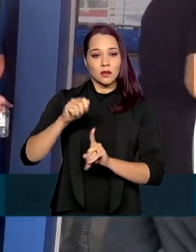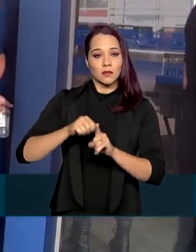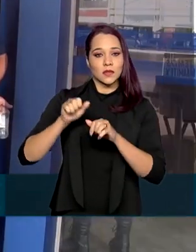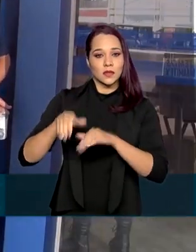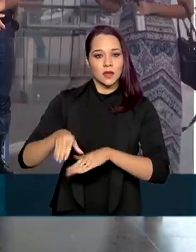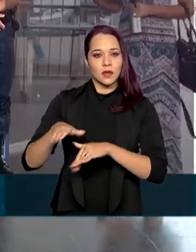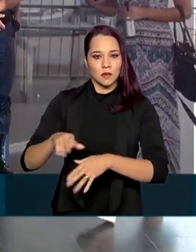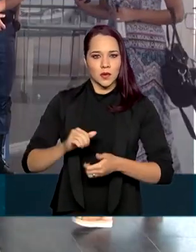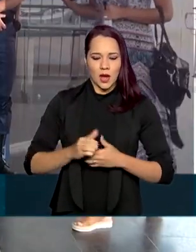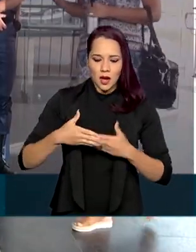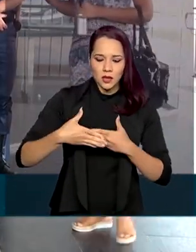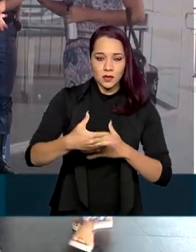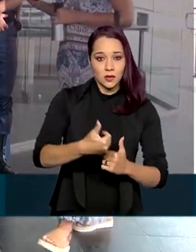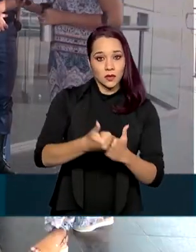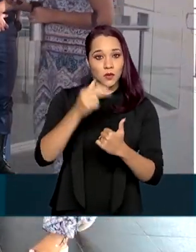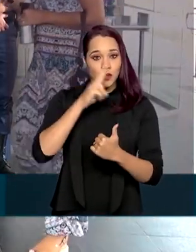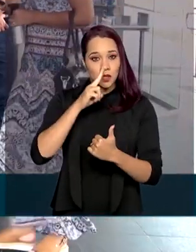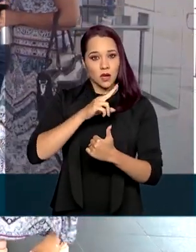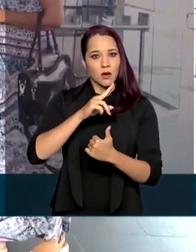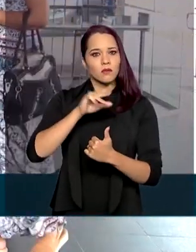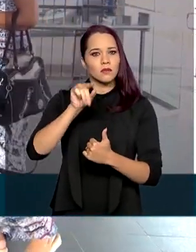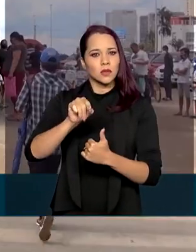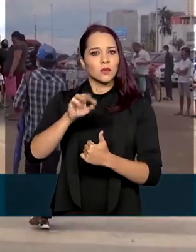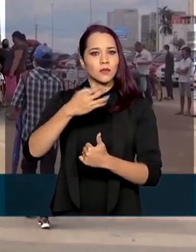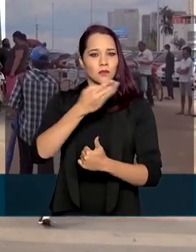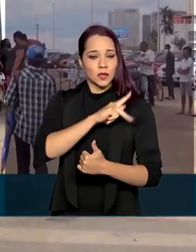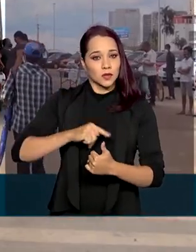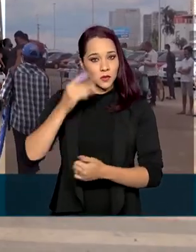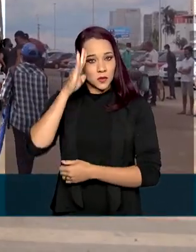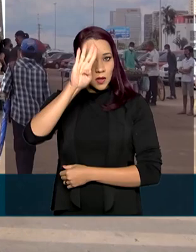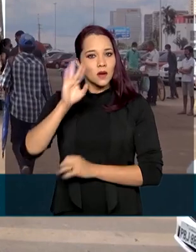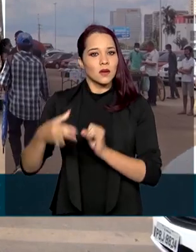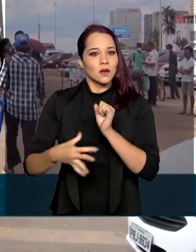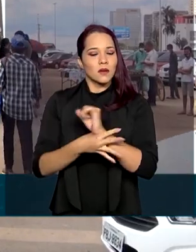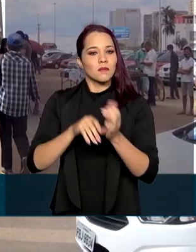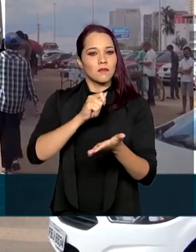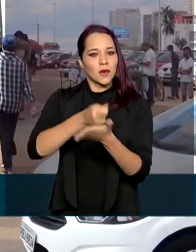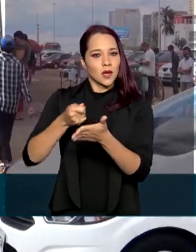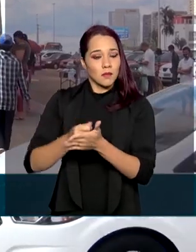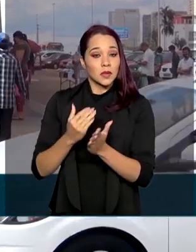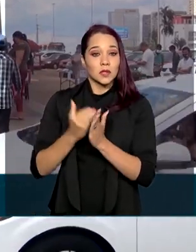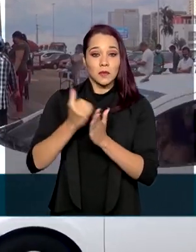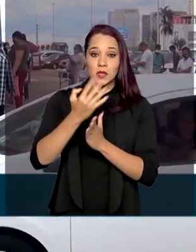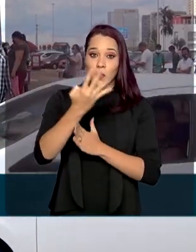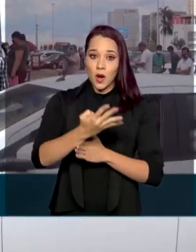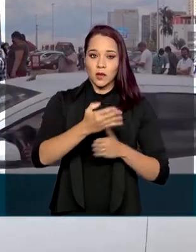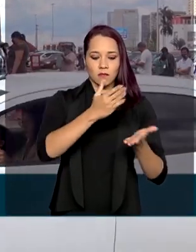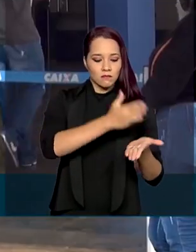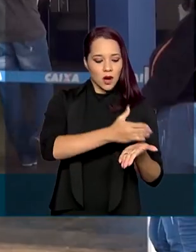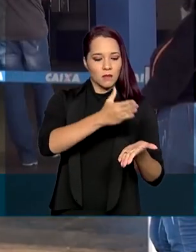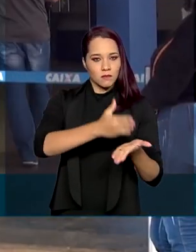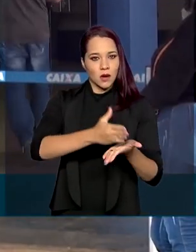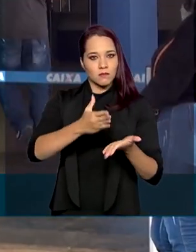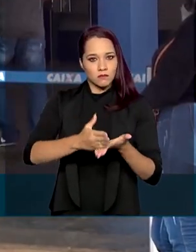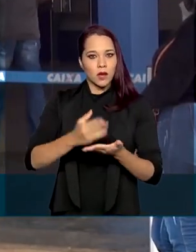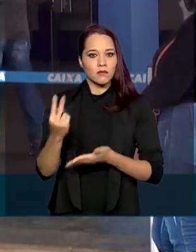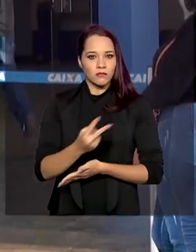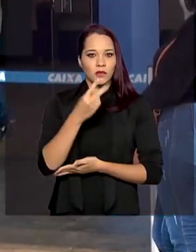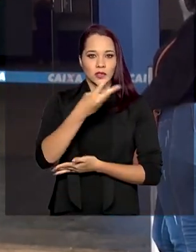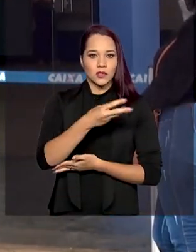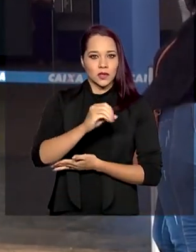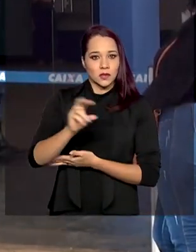do auxílio emergencial, definida pelo presidente Jair Bolsonaro, garante o pagamento de mais quatro parcelas de R$ 300.